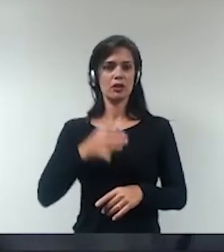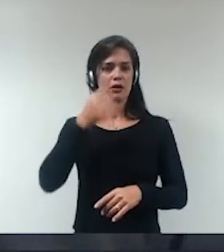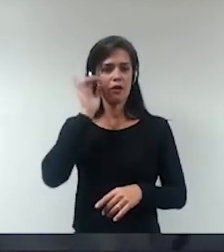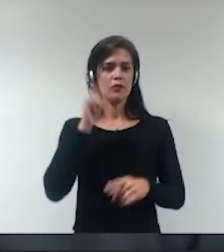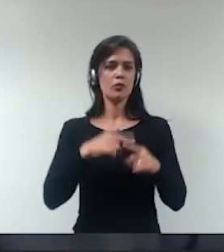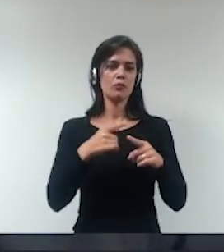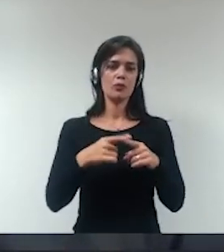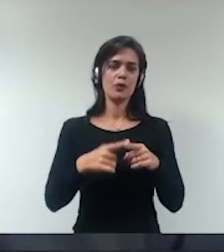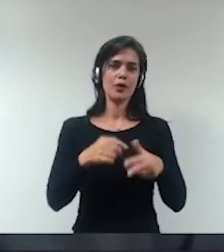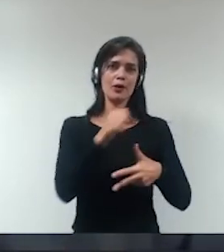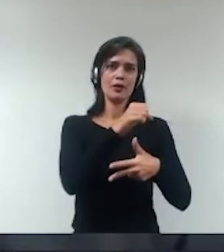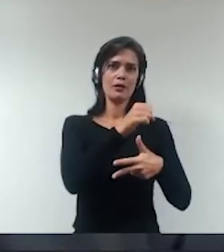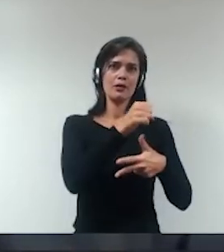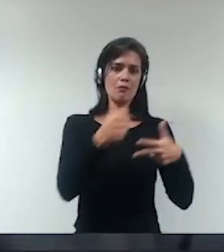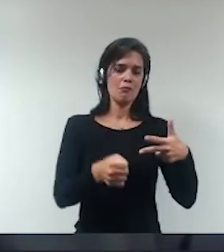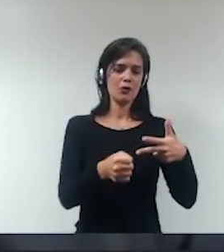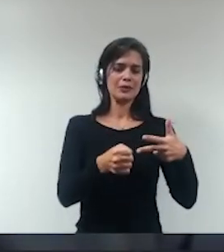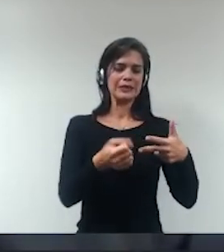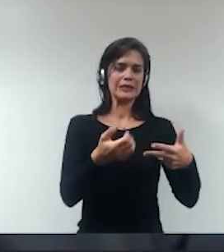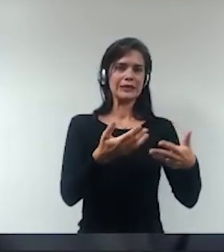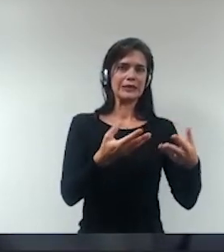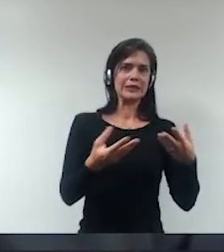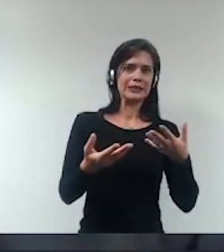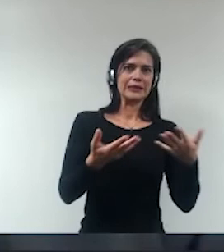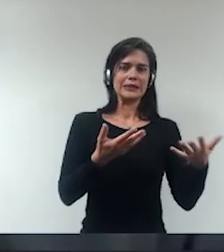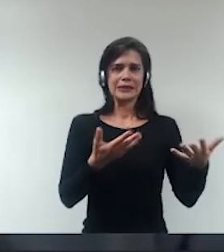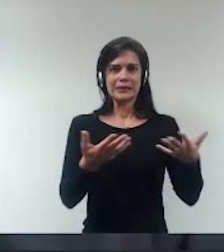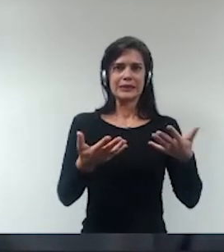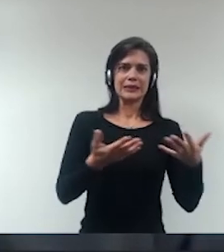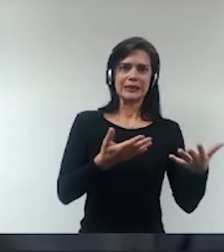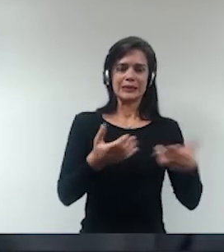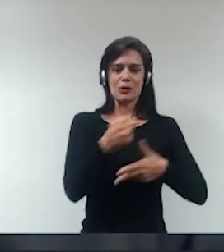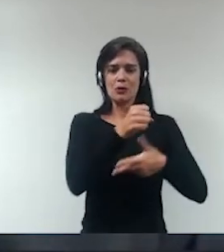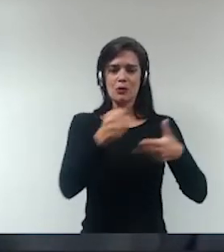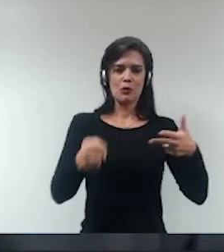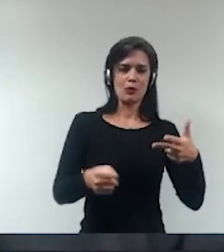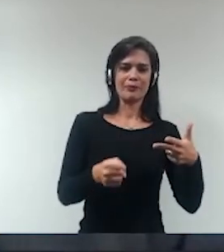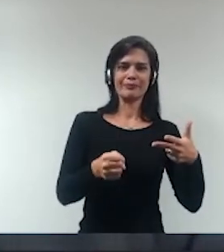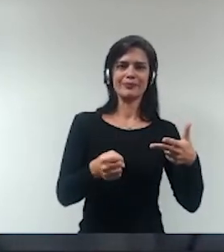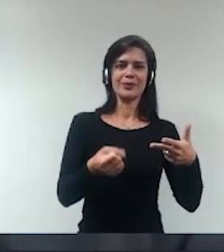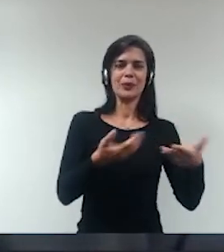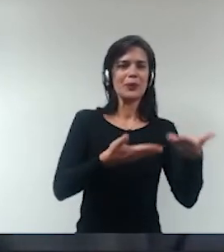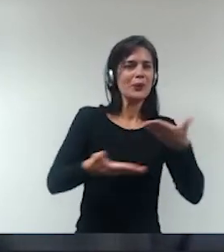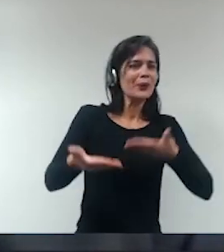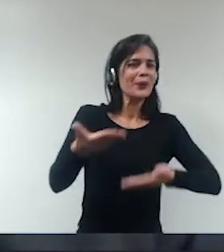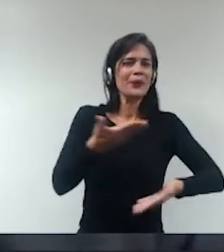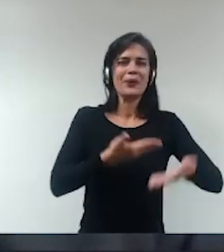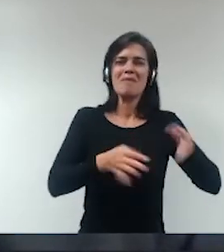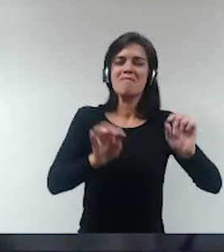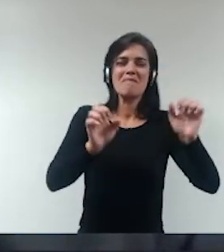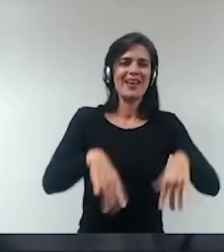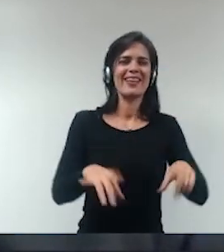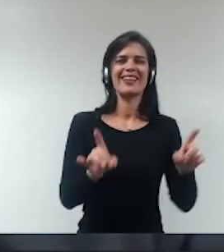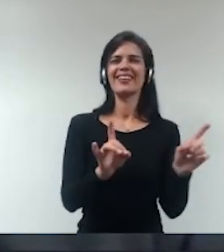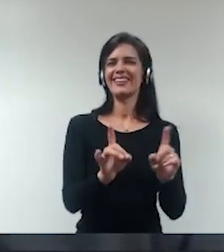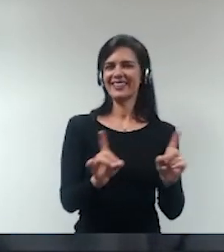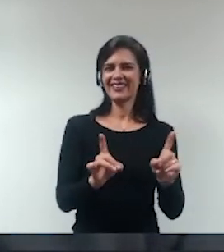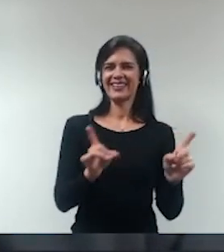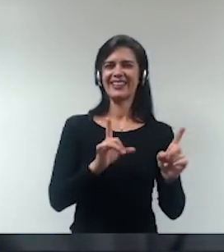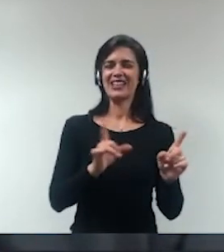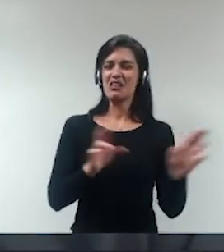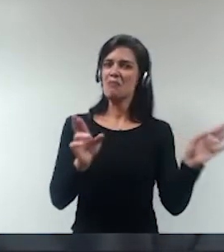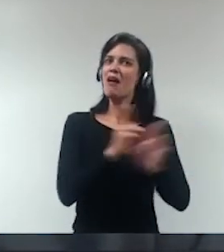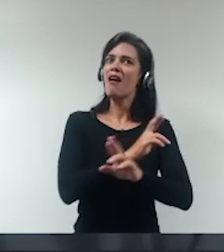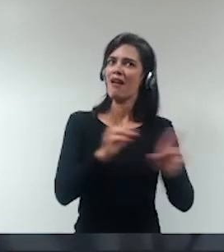poderes é inegável que hoje poderes os poderes da nação não estão conflagrados mas estão numa relação